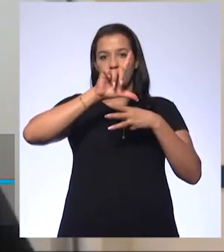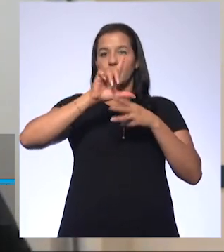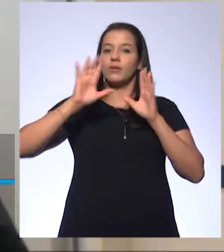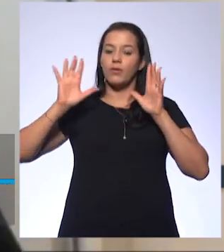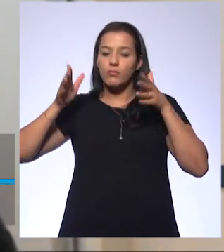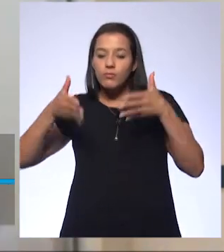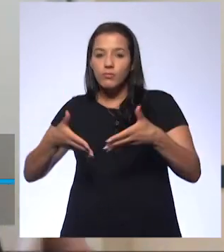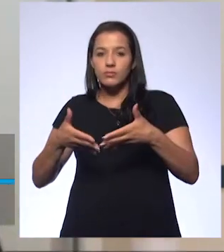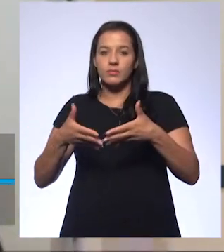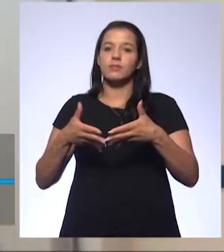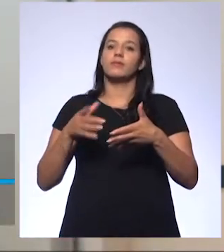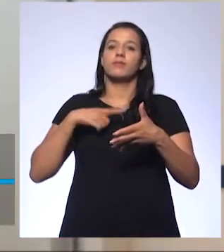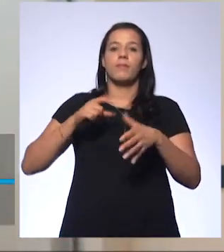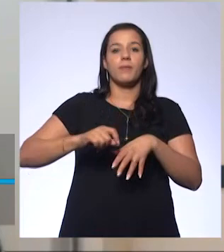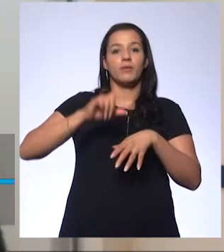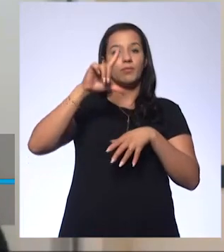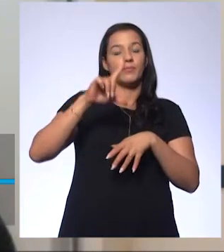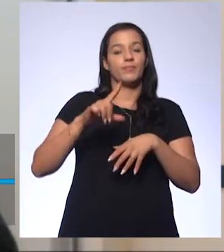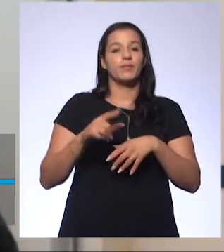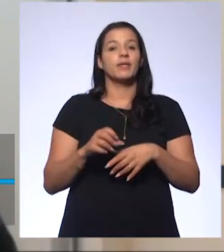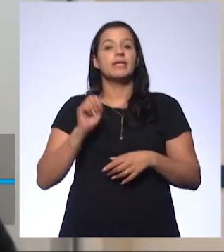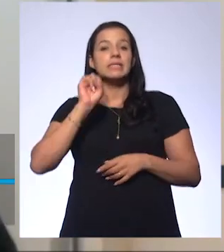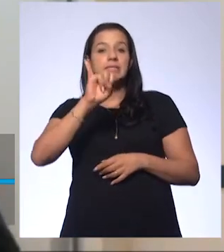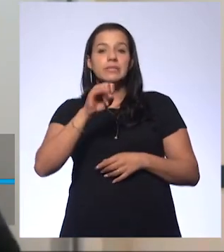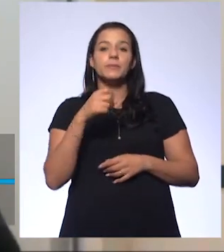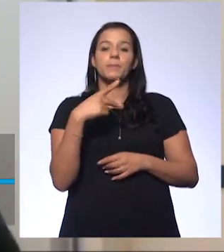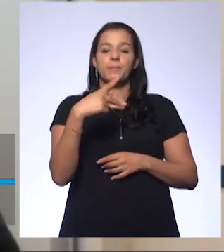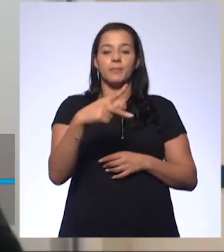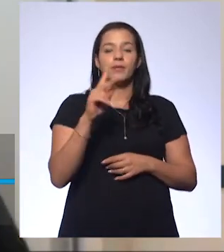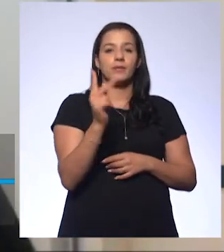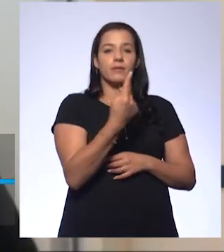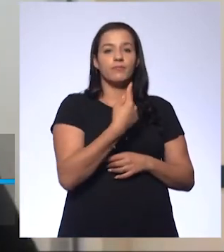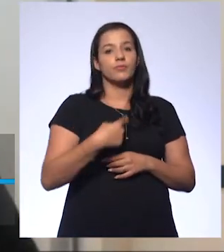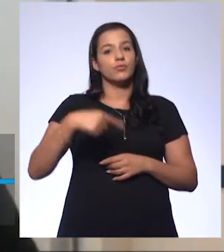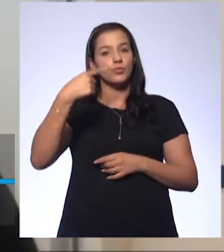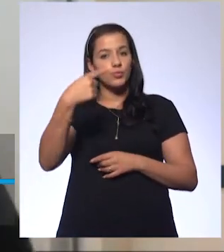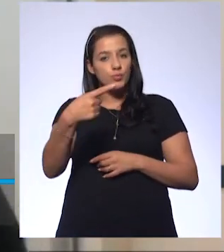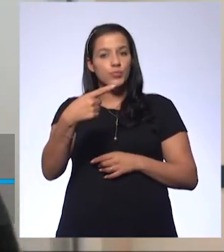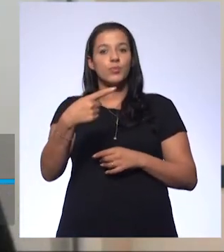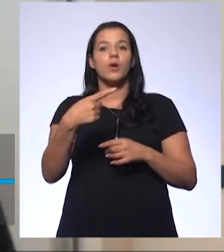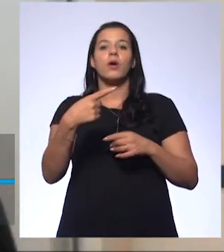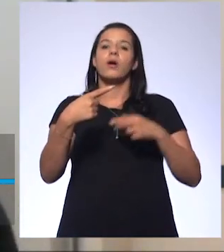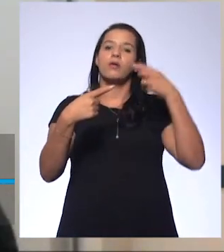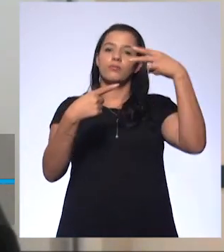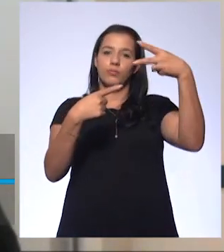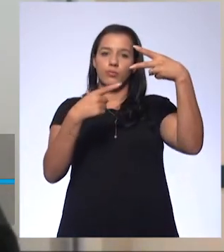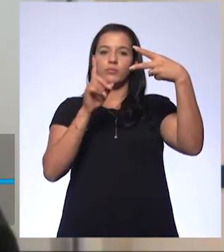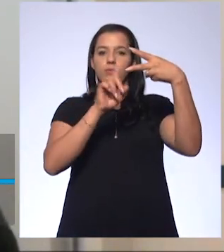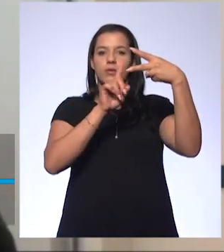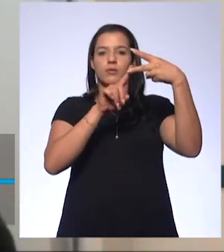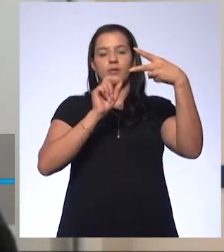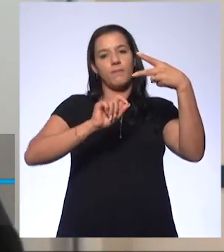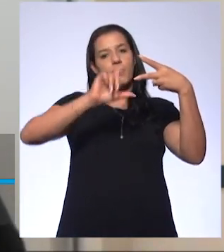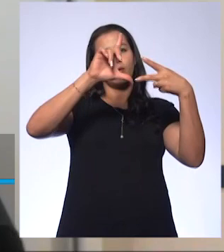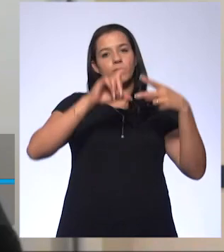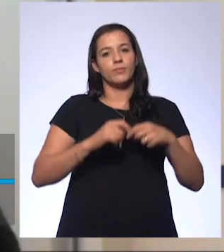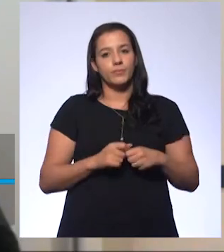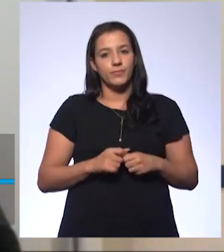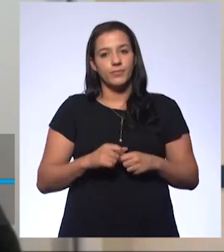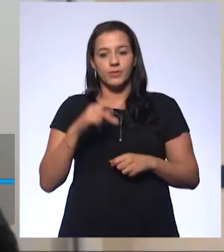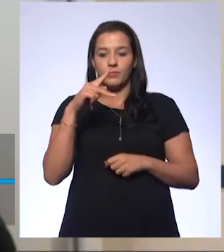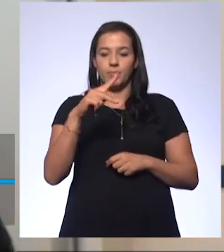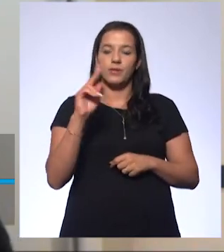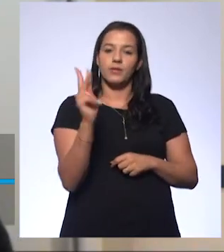é maior. Se fosse 1, pH já seria 2. Como é 3, o pH é um pouquinho abaixo do 2.